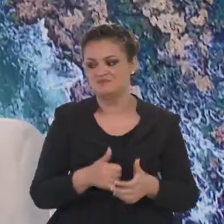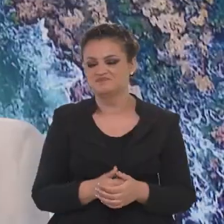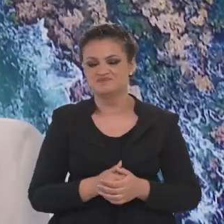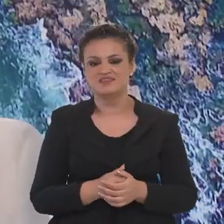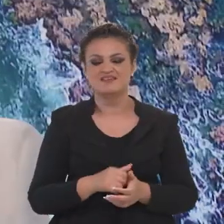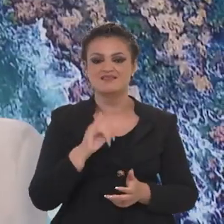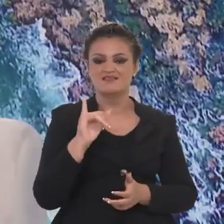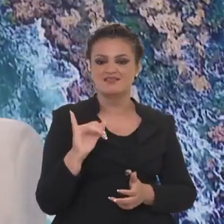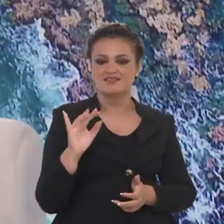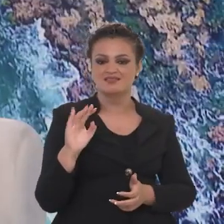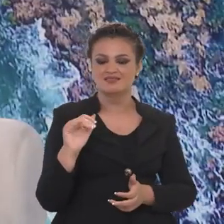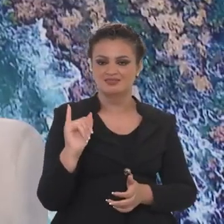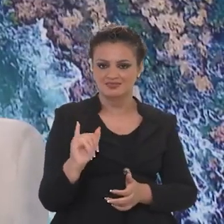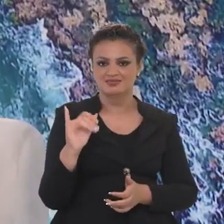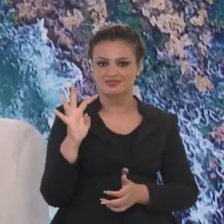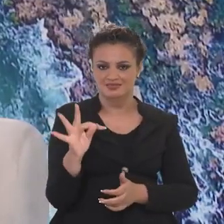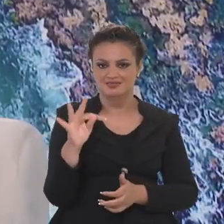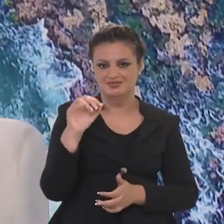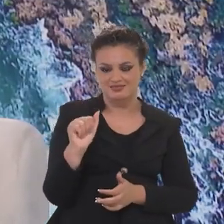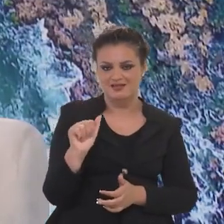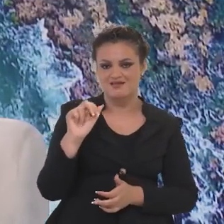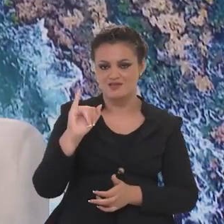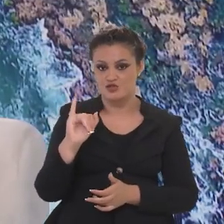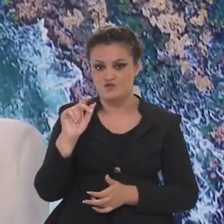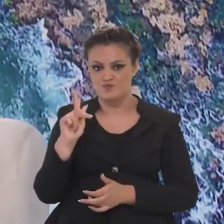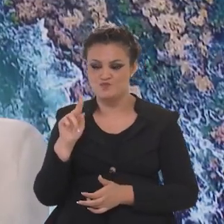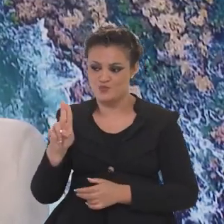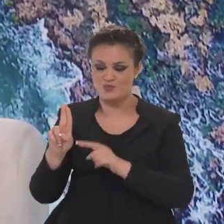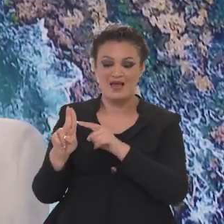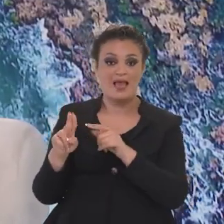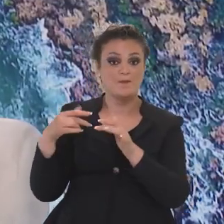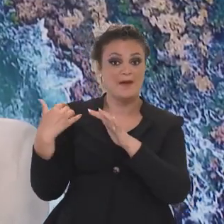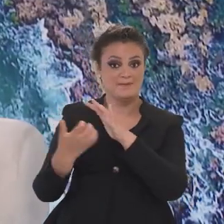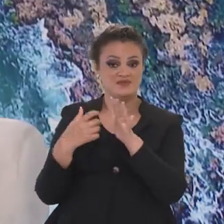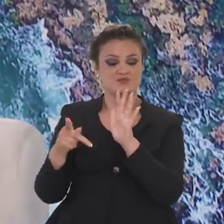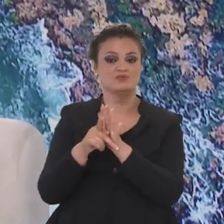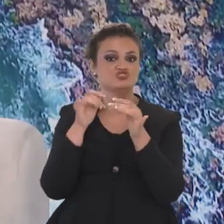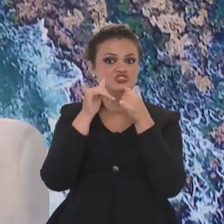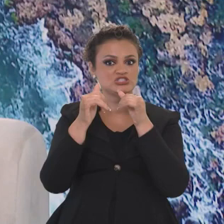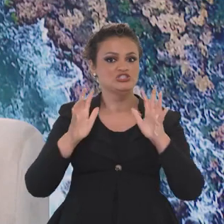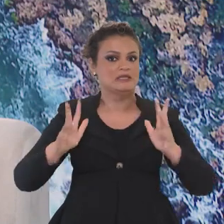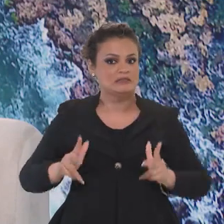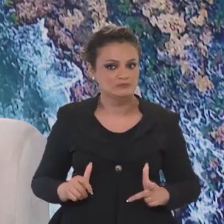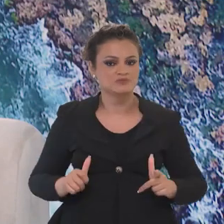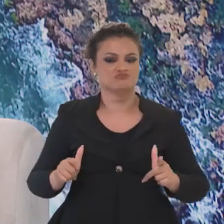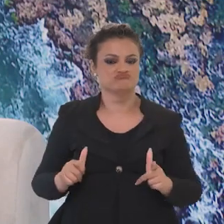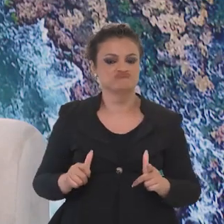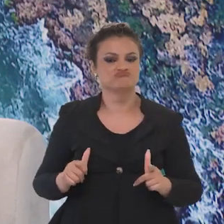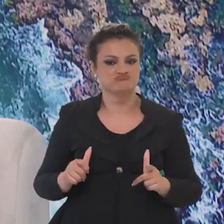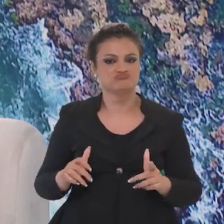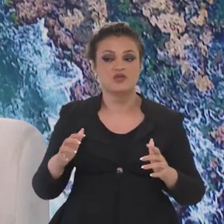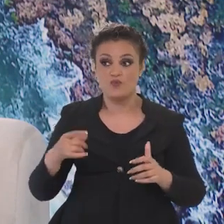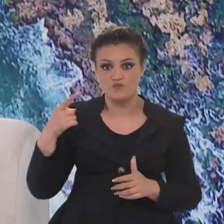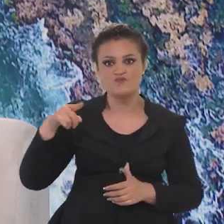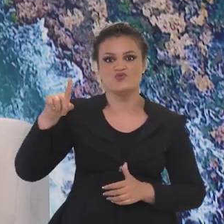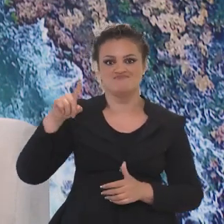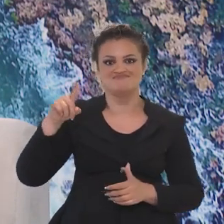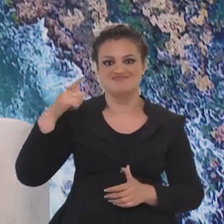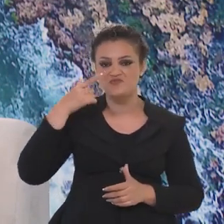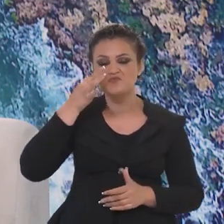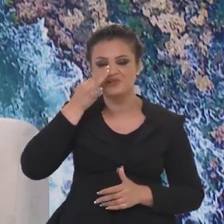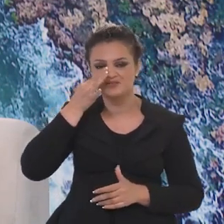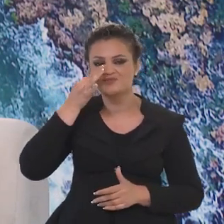importante. A Itaipu, ela é a maior empresa de energia limpa do mundo. Eu fui lá,